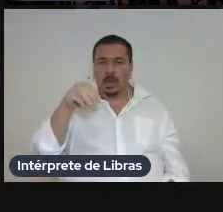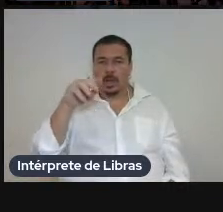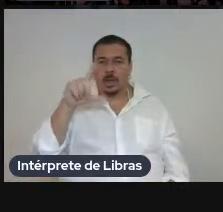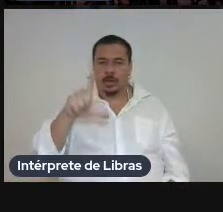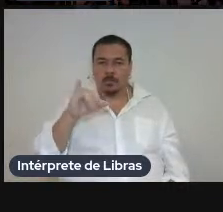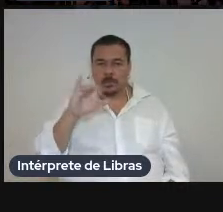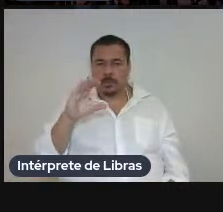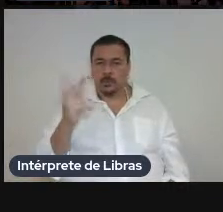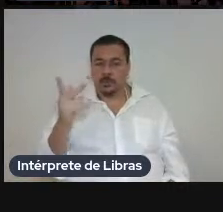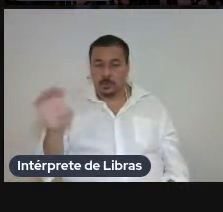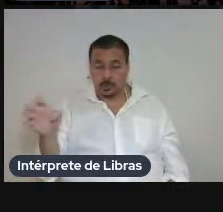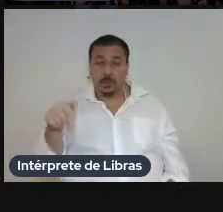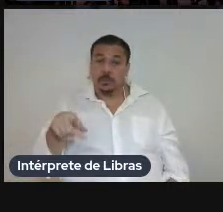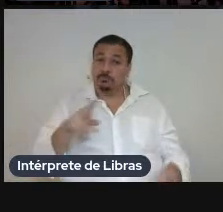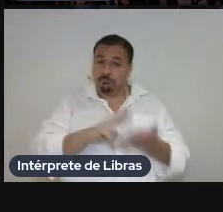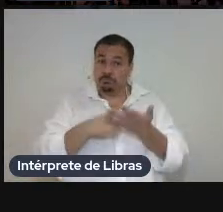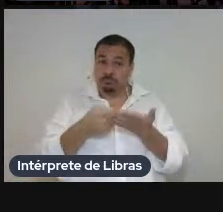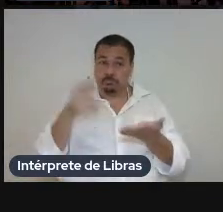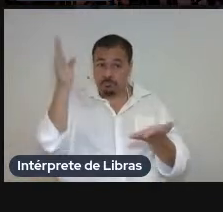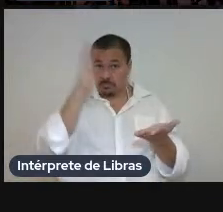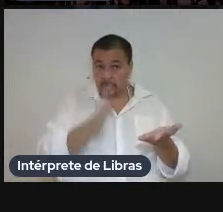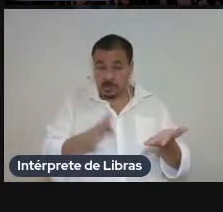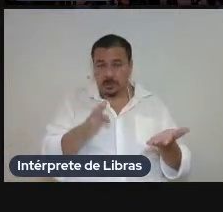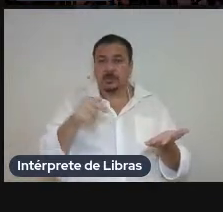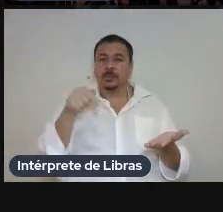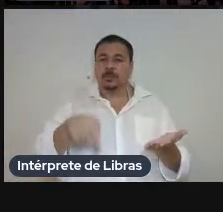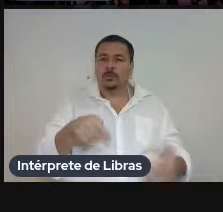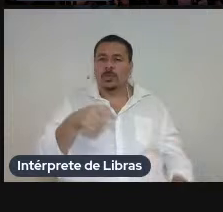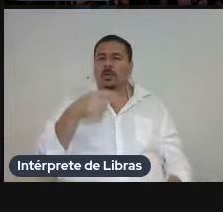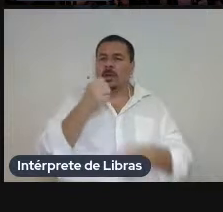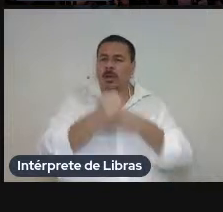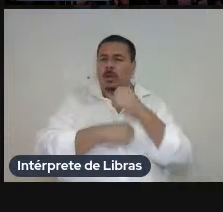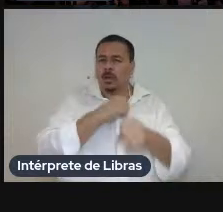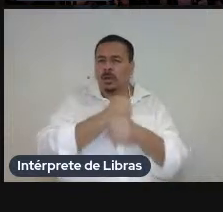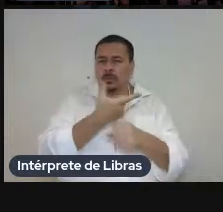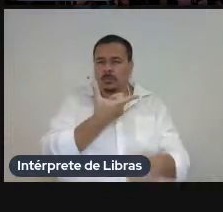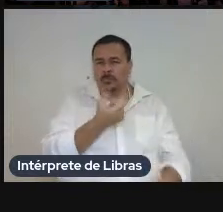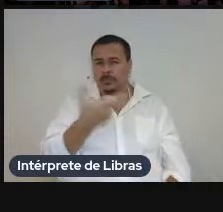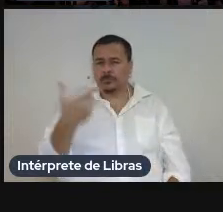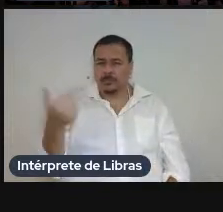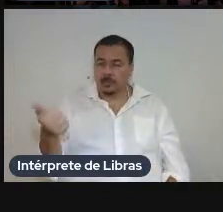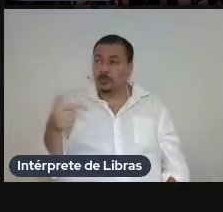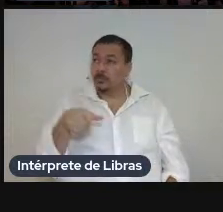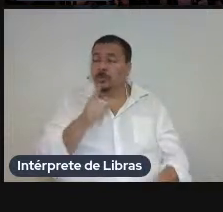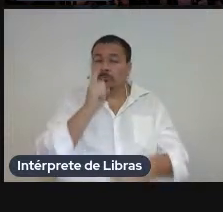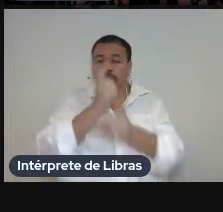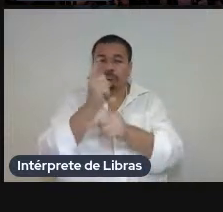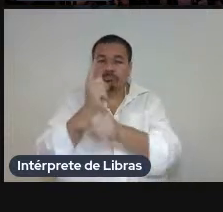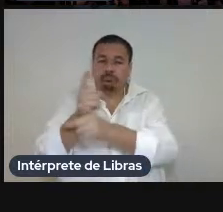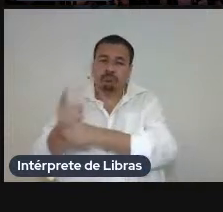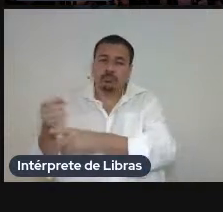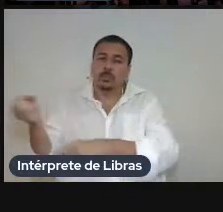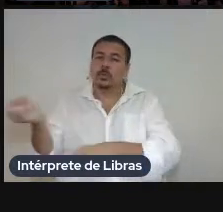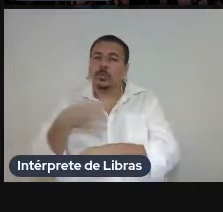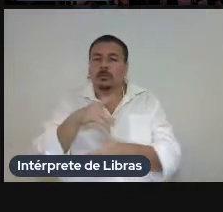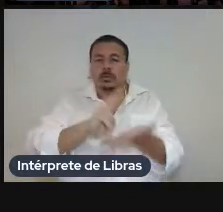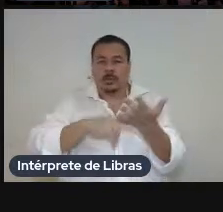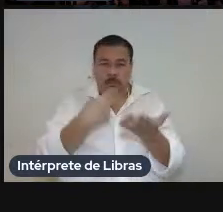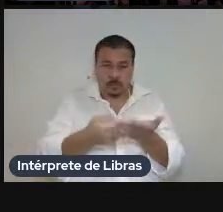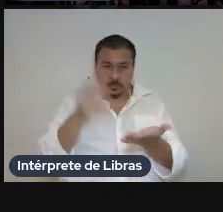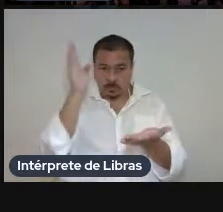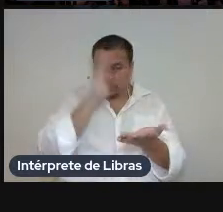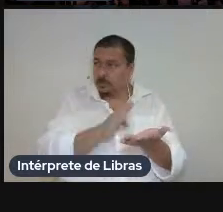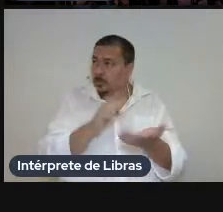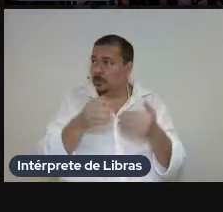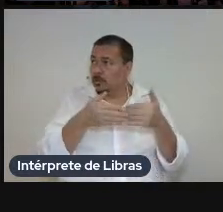Burscher no ano de 2021 e localizamos as novas traduções brasileiras a partir de então